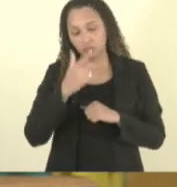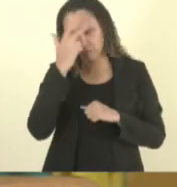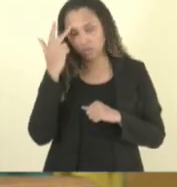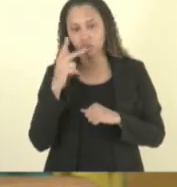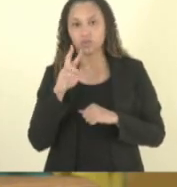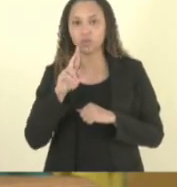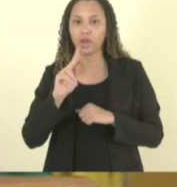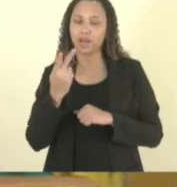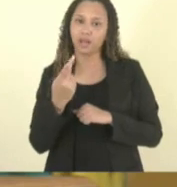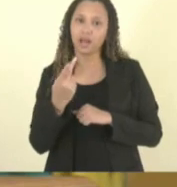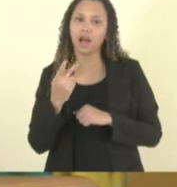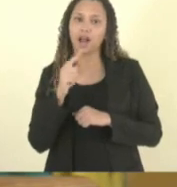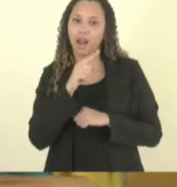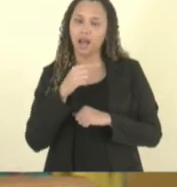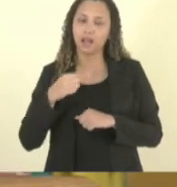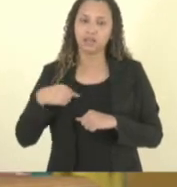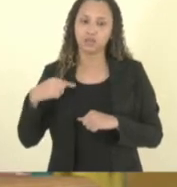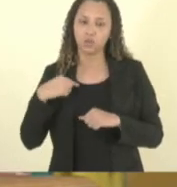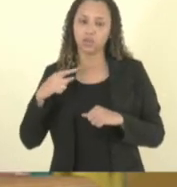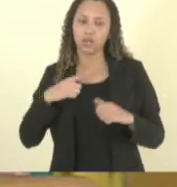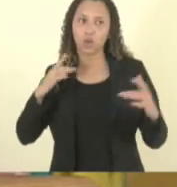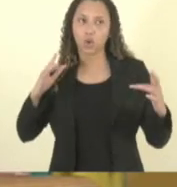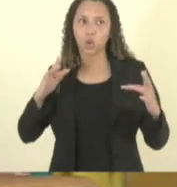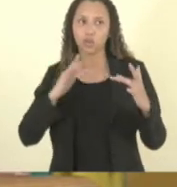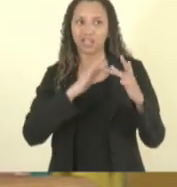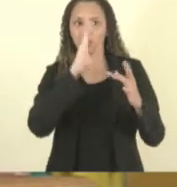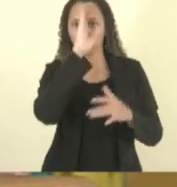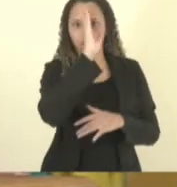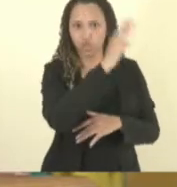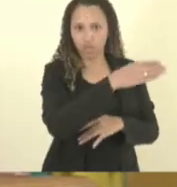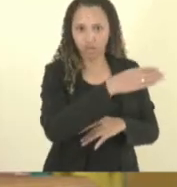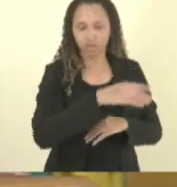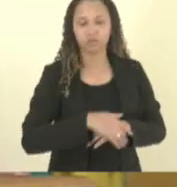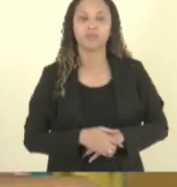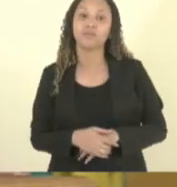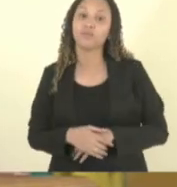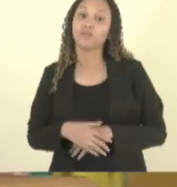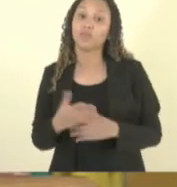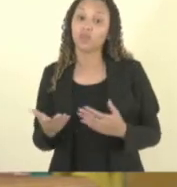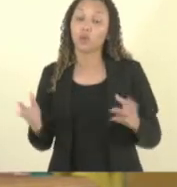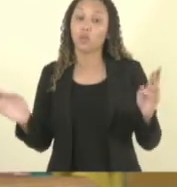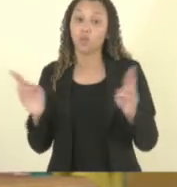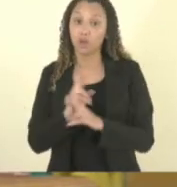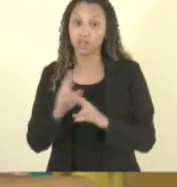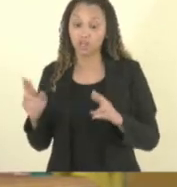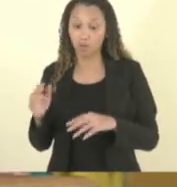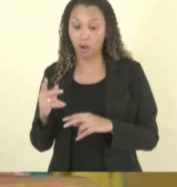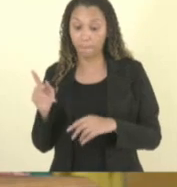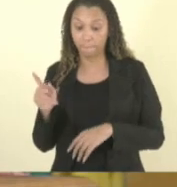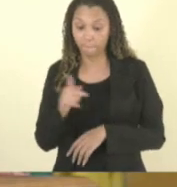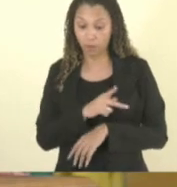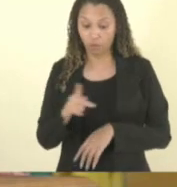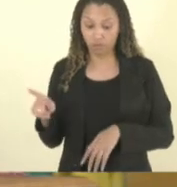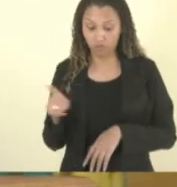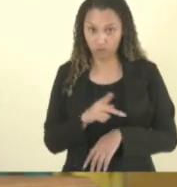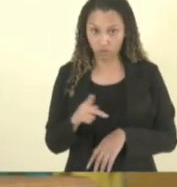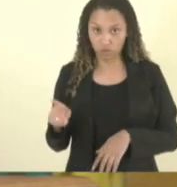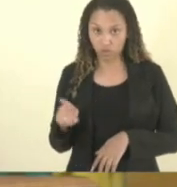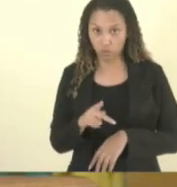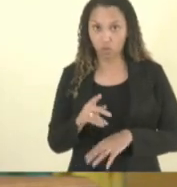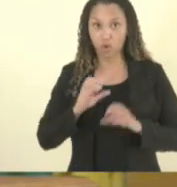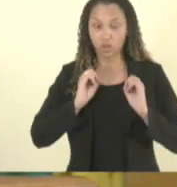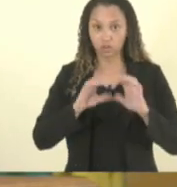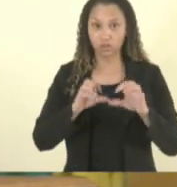da SEDU que tem contato direto com a SEGER e com relação aos professores da